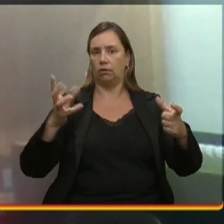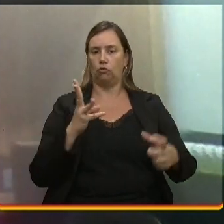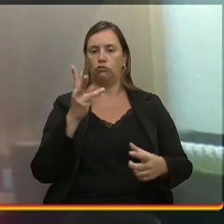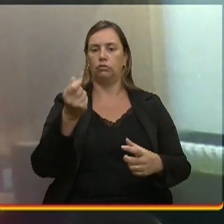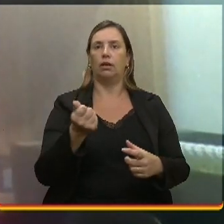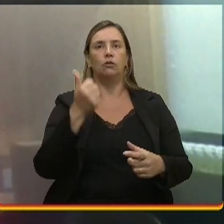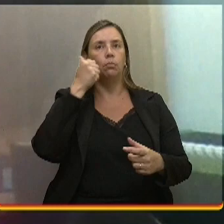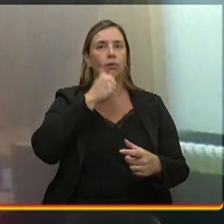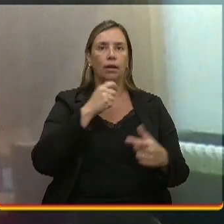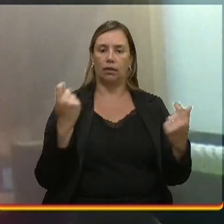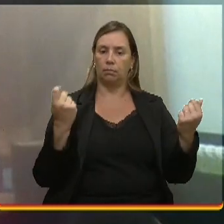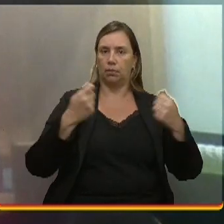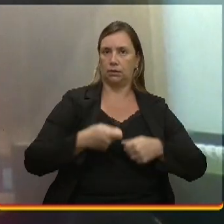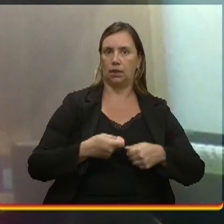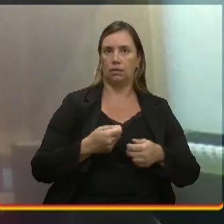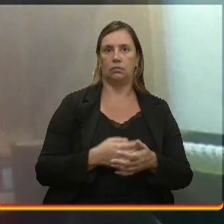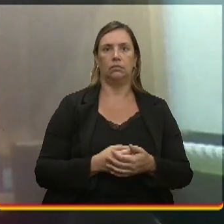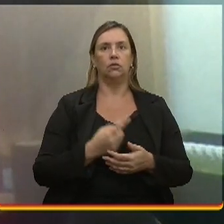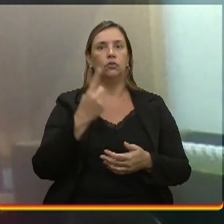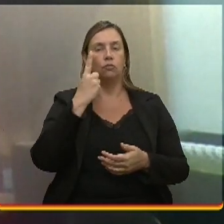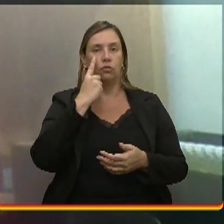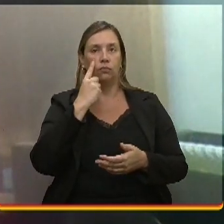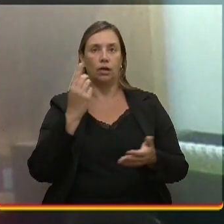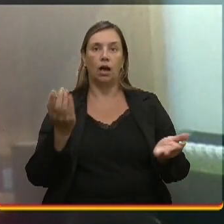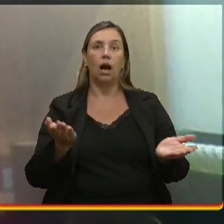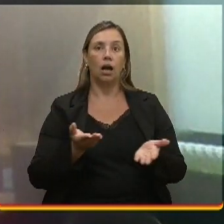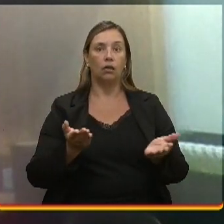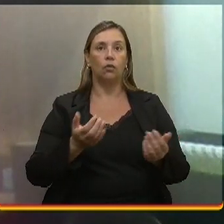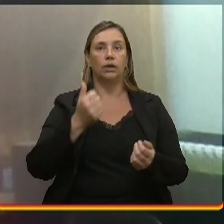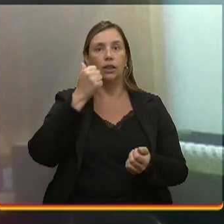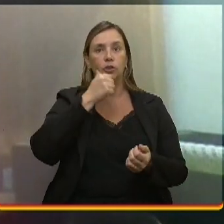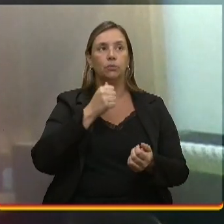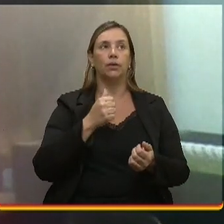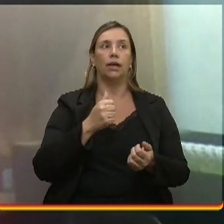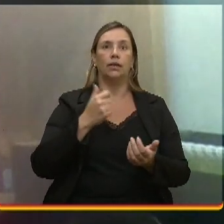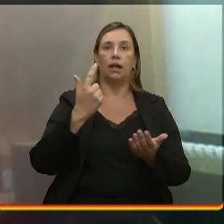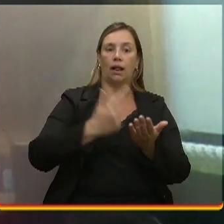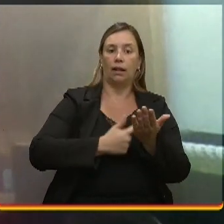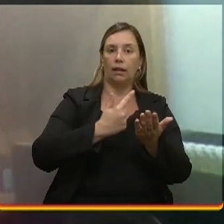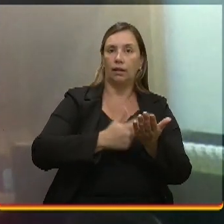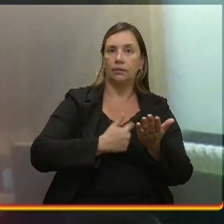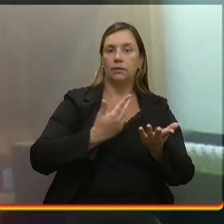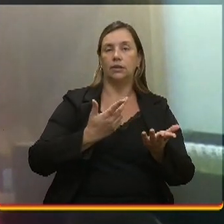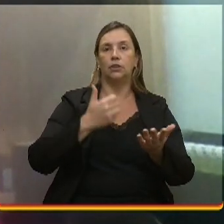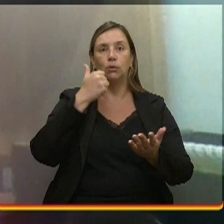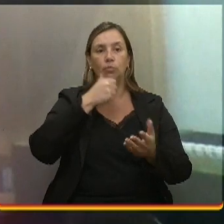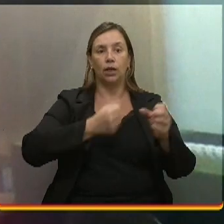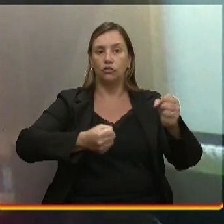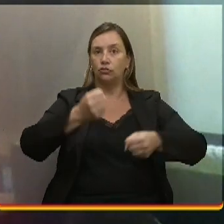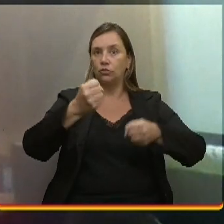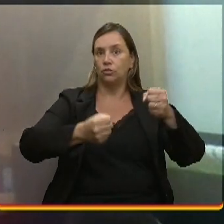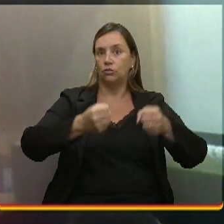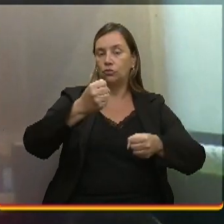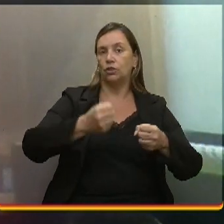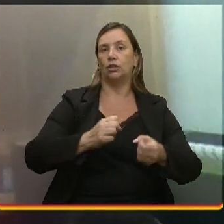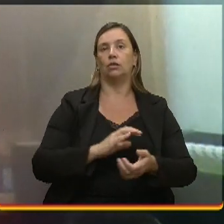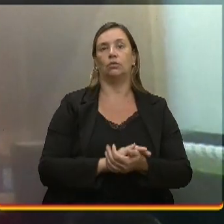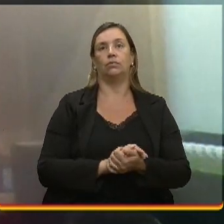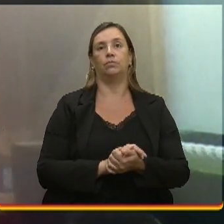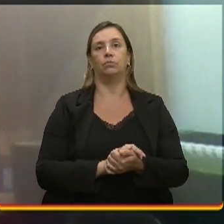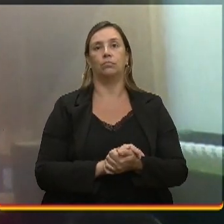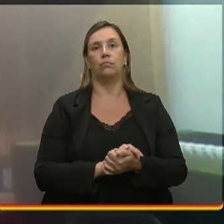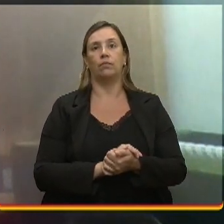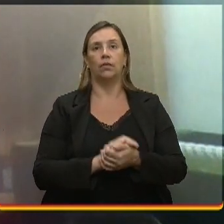capacitadas, o que a gente foi vendo muito, como agora, mulheres retristas, as mulheres que estão dirigindo, enfim,